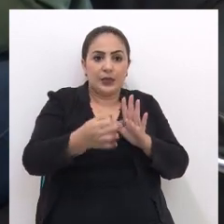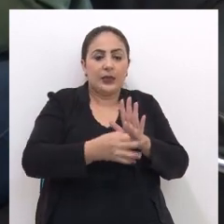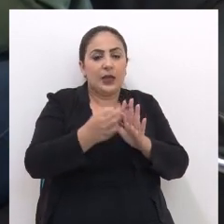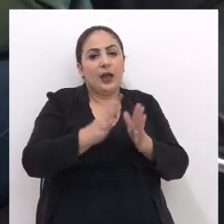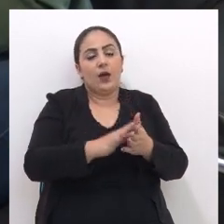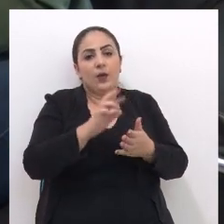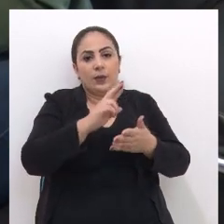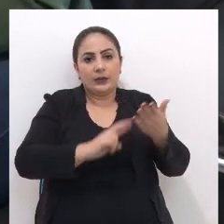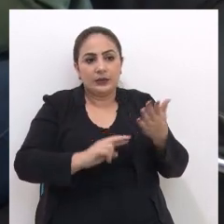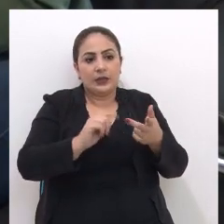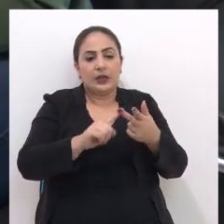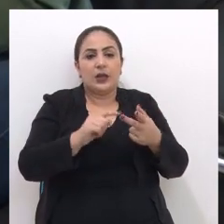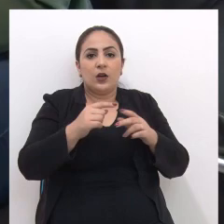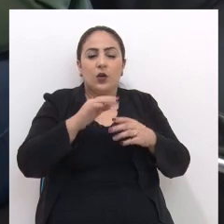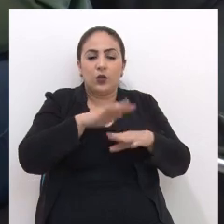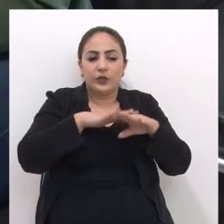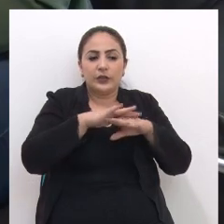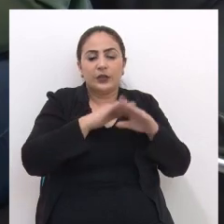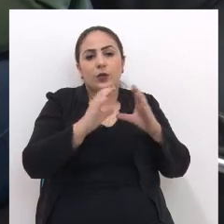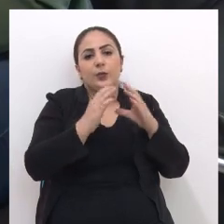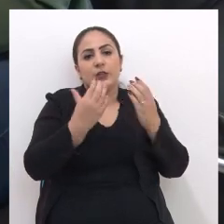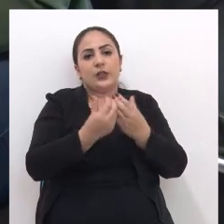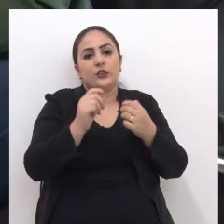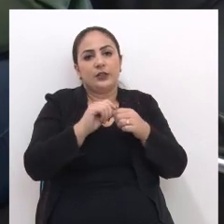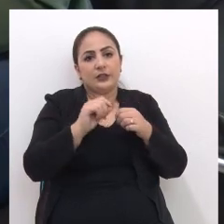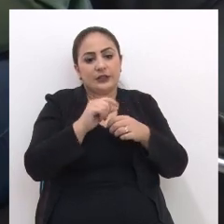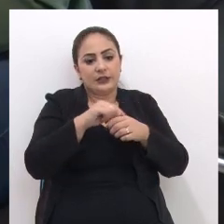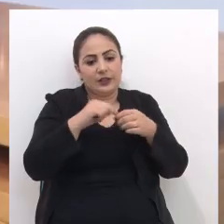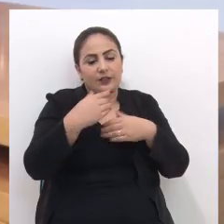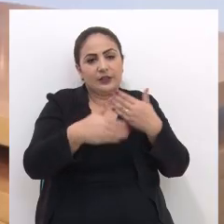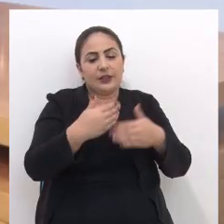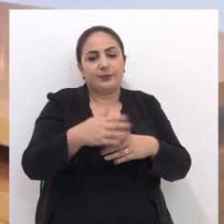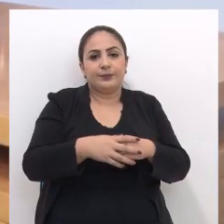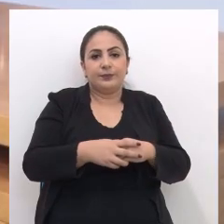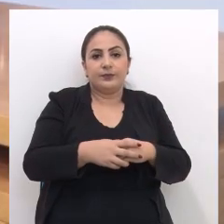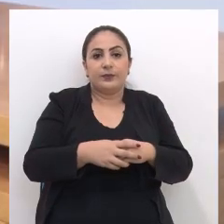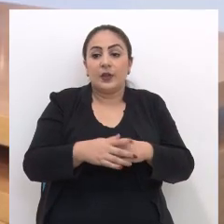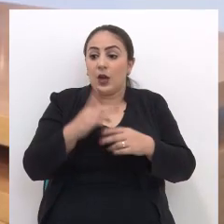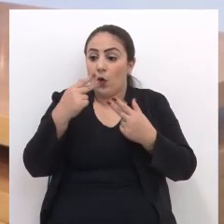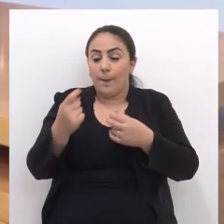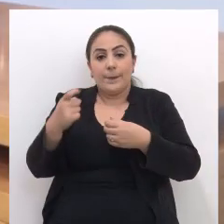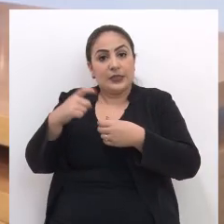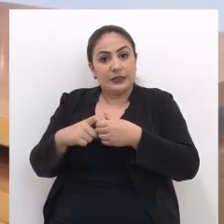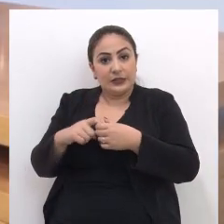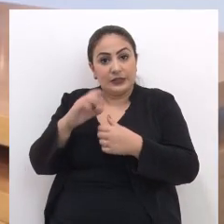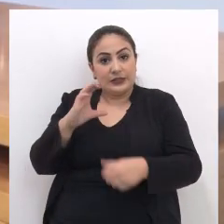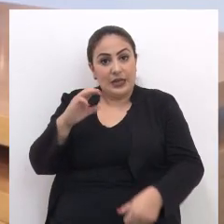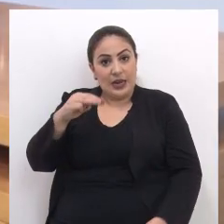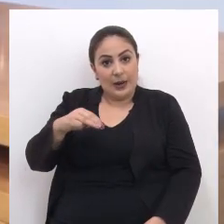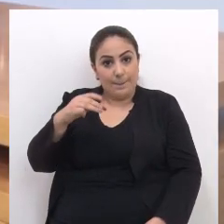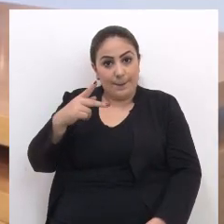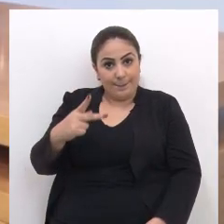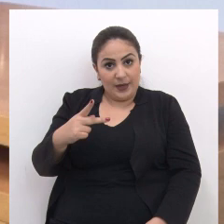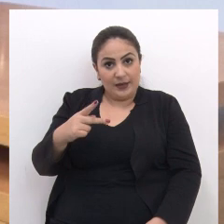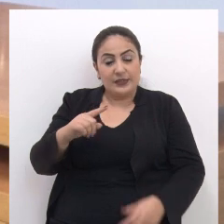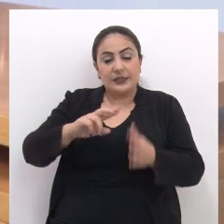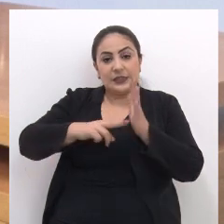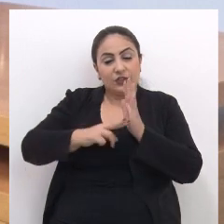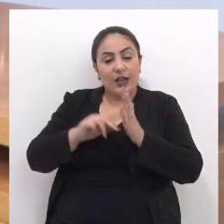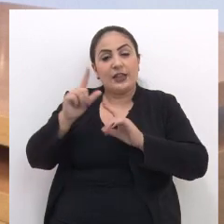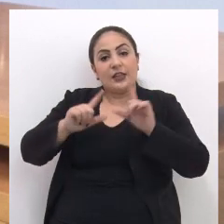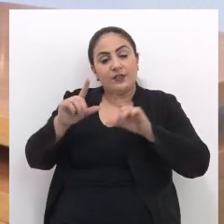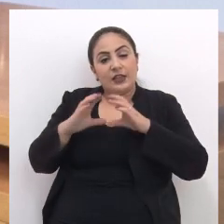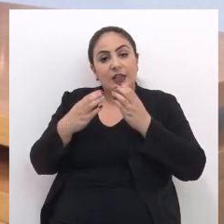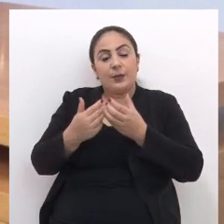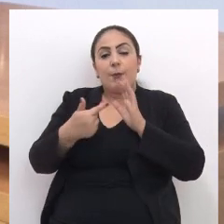Pareceres Dialogando com a comunidade E fazendo a cidade avançar Através de uma parceria Com o CMP Sindicato A